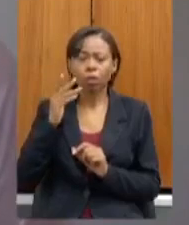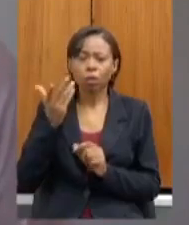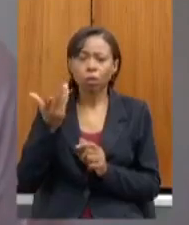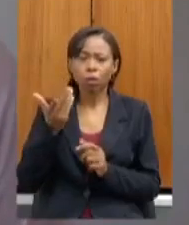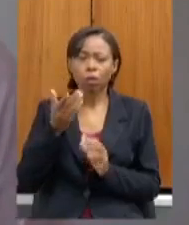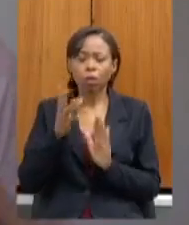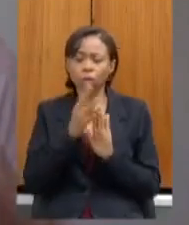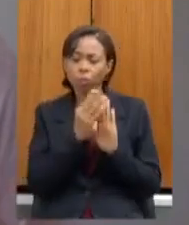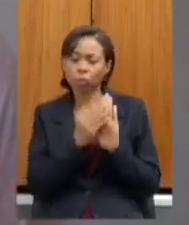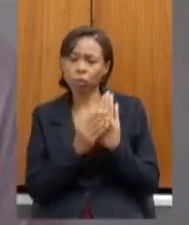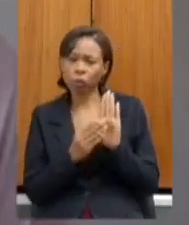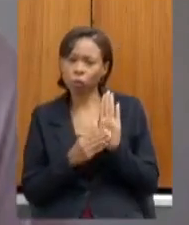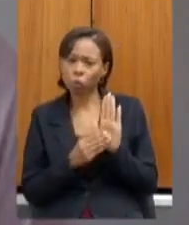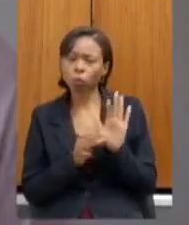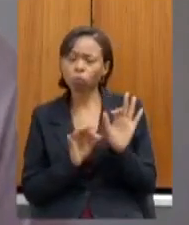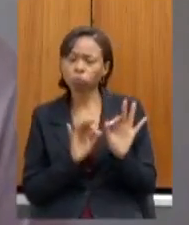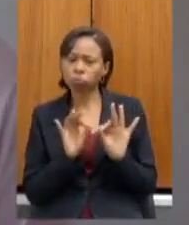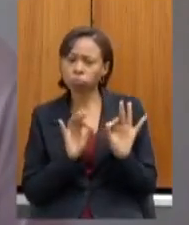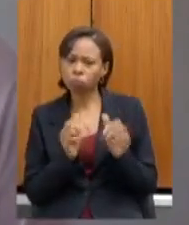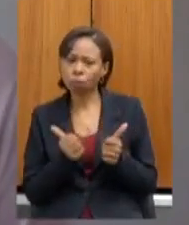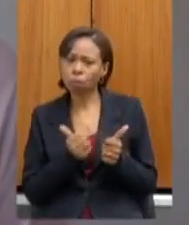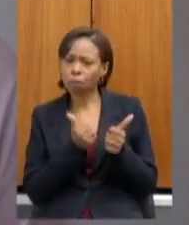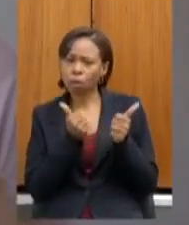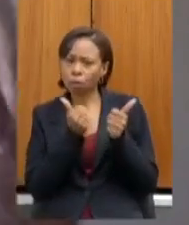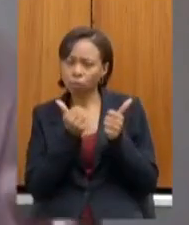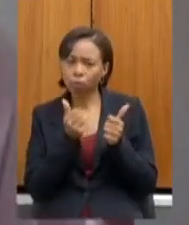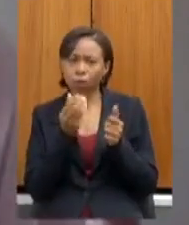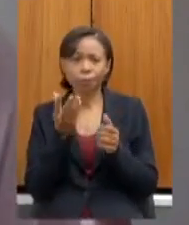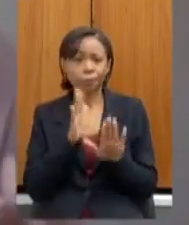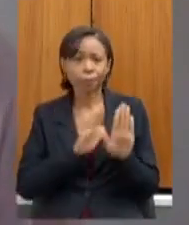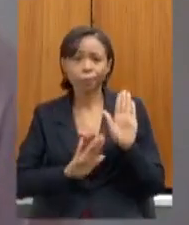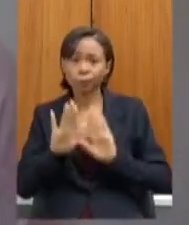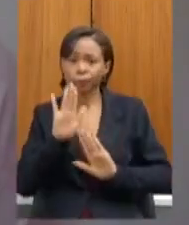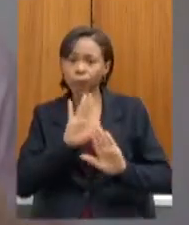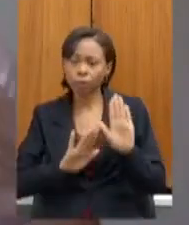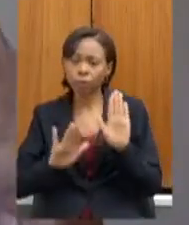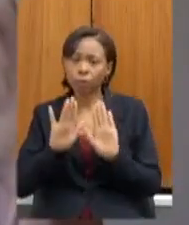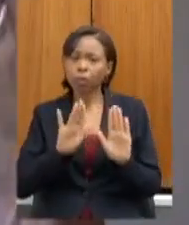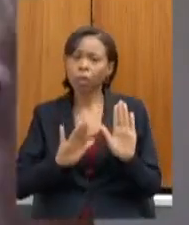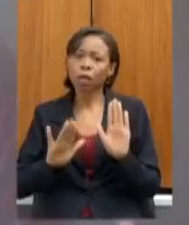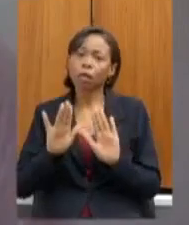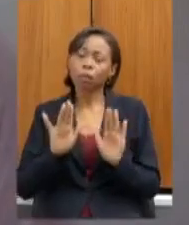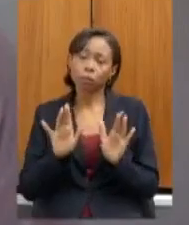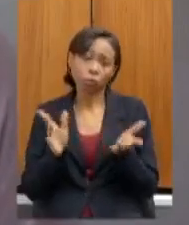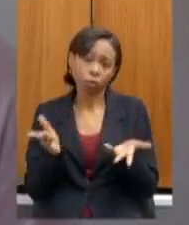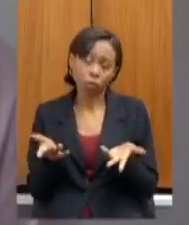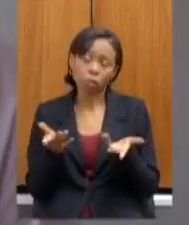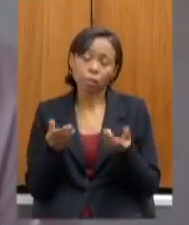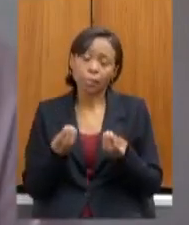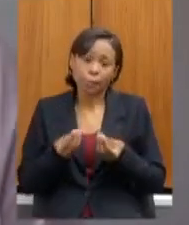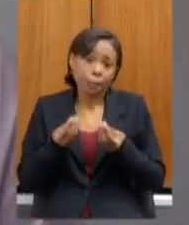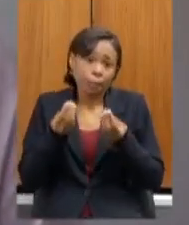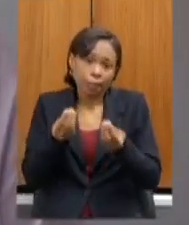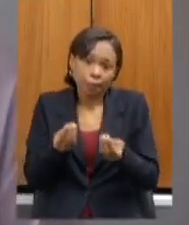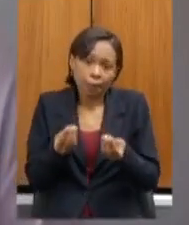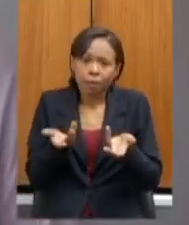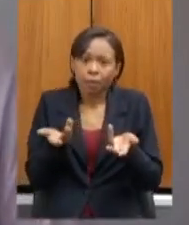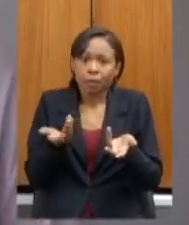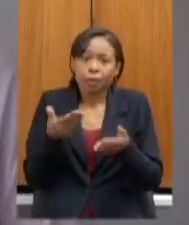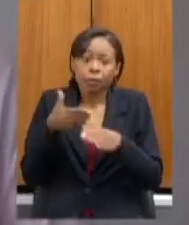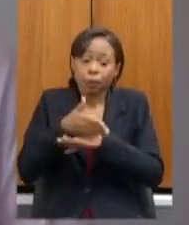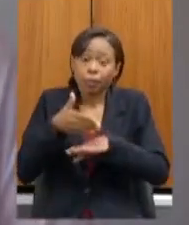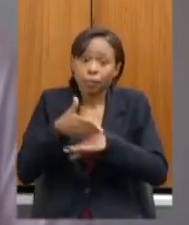conteúdo sempre com esse cuidado de dar todas as condições prover o máximo possível de